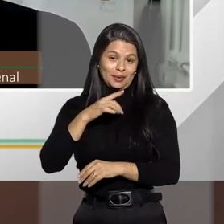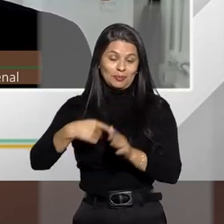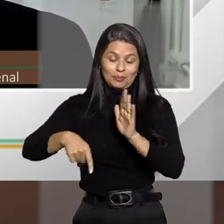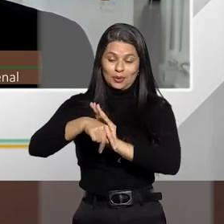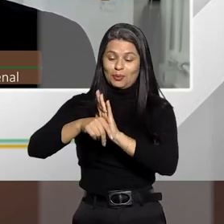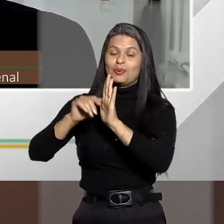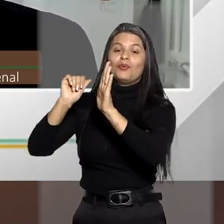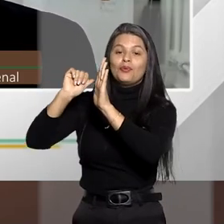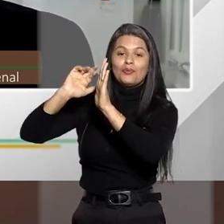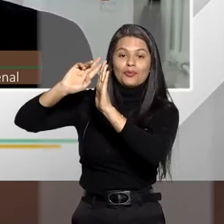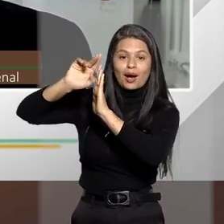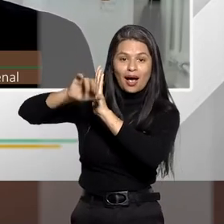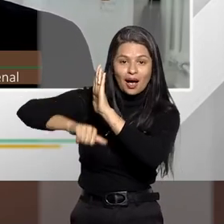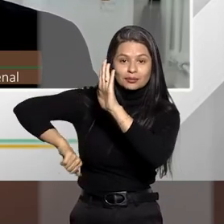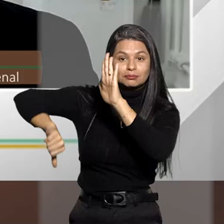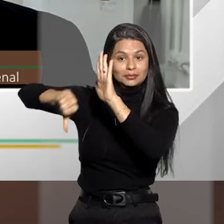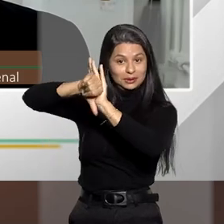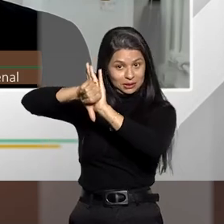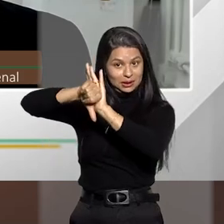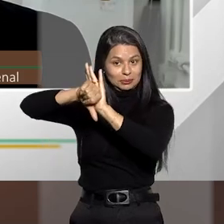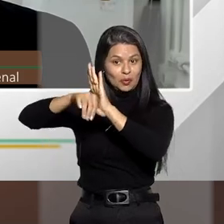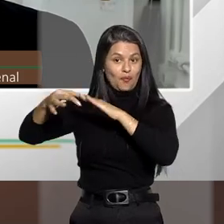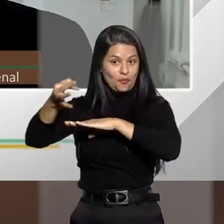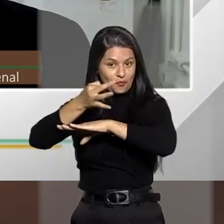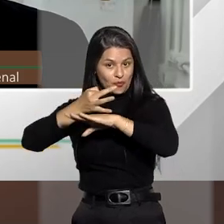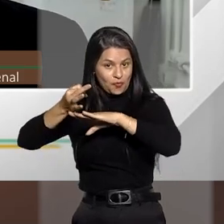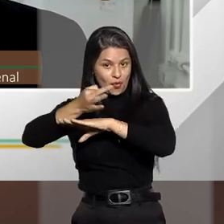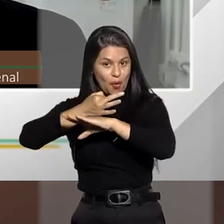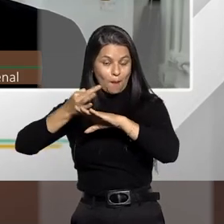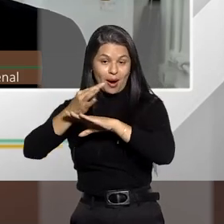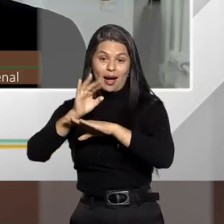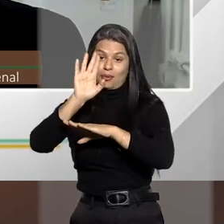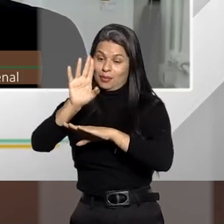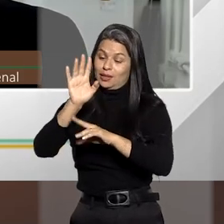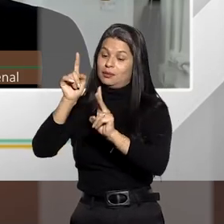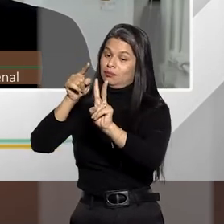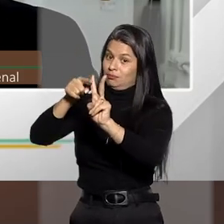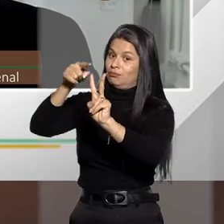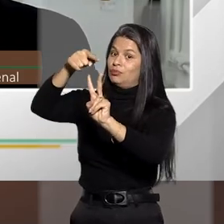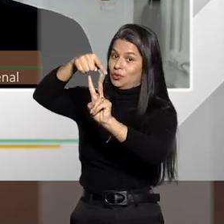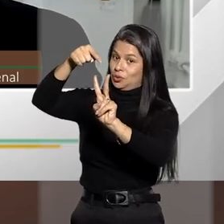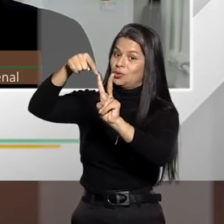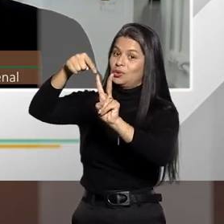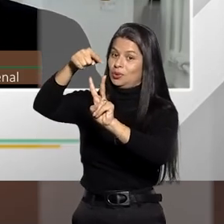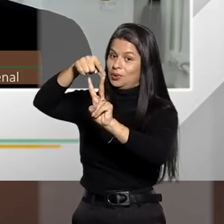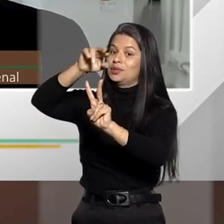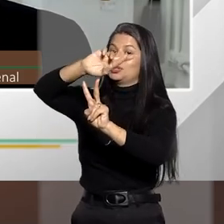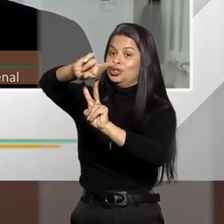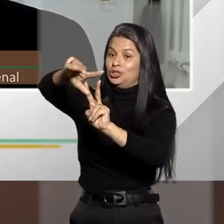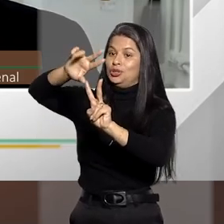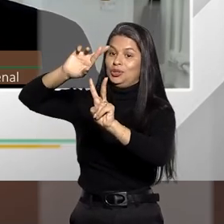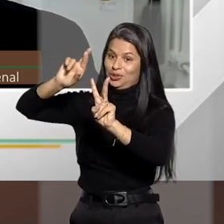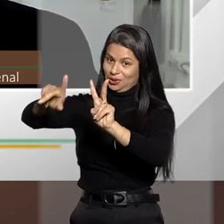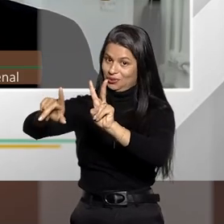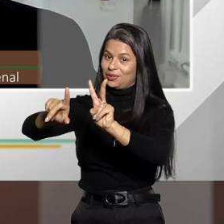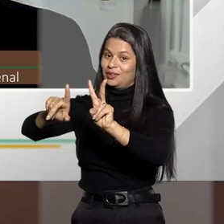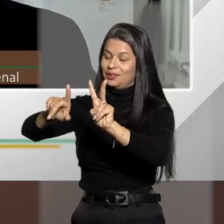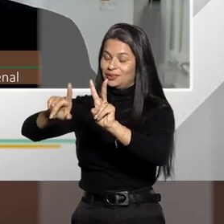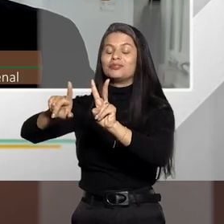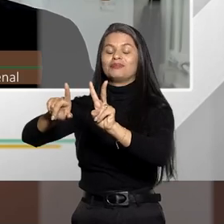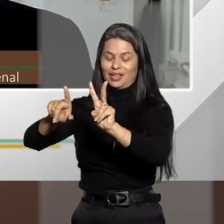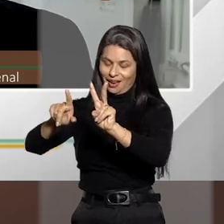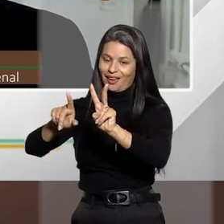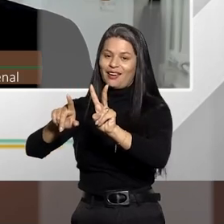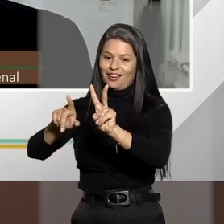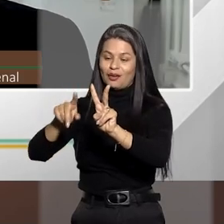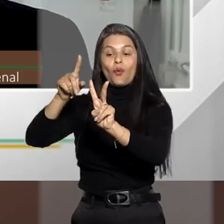formal, ainda um concurso formal, porque é uma ação, dois resultados, aí por isso concurso de crimes, mas heterogêneo,